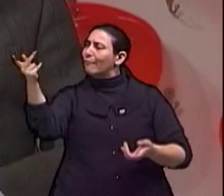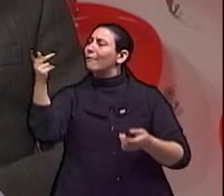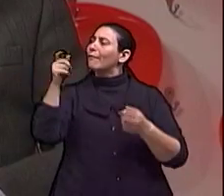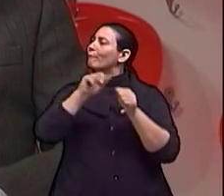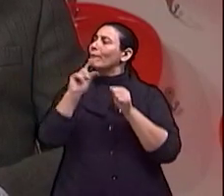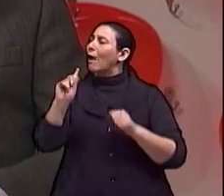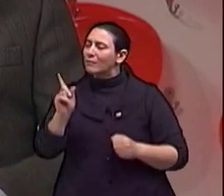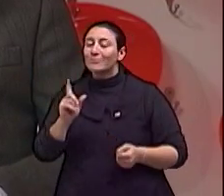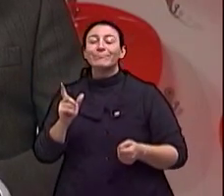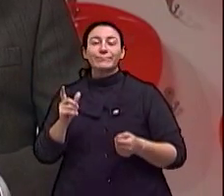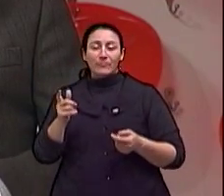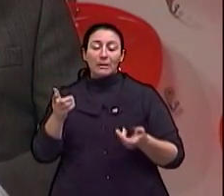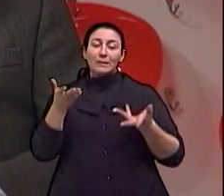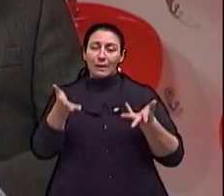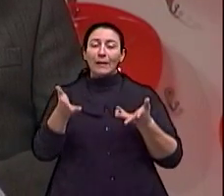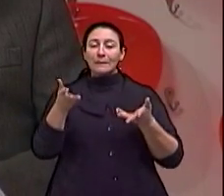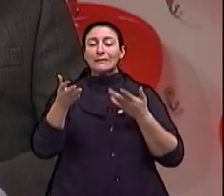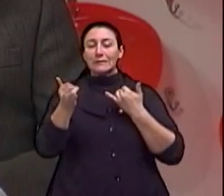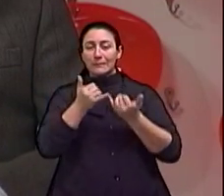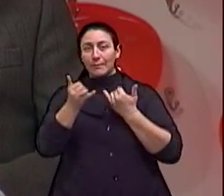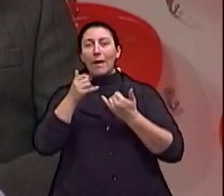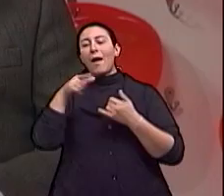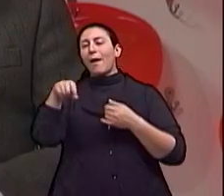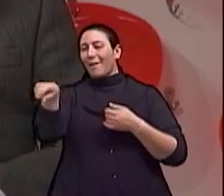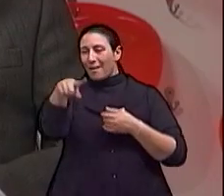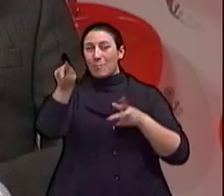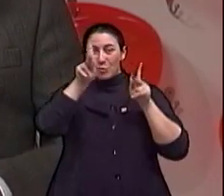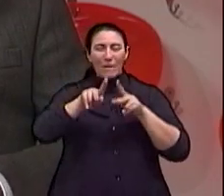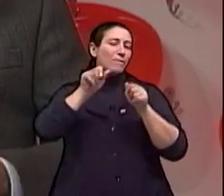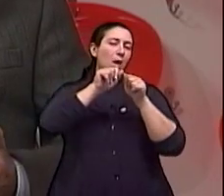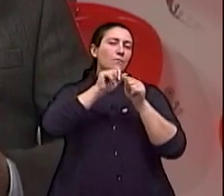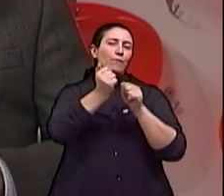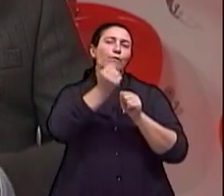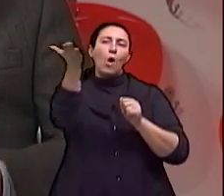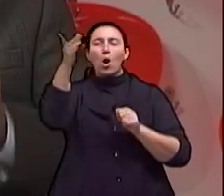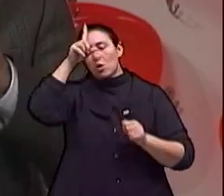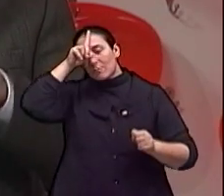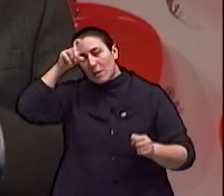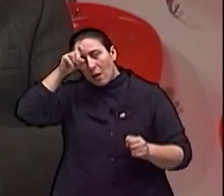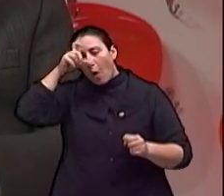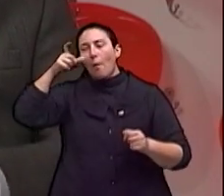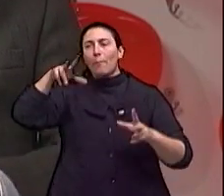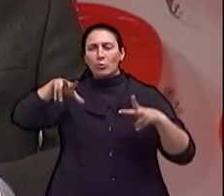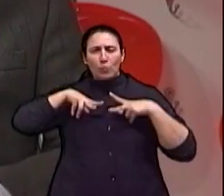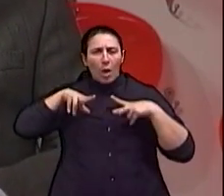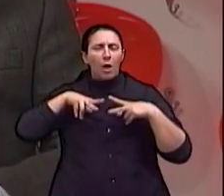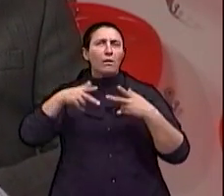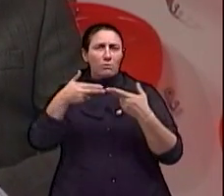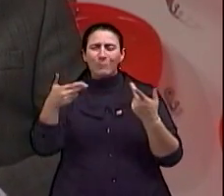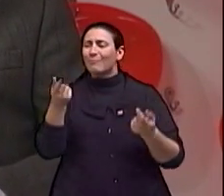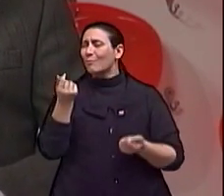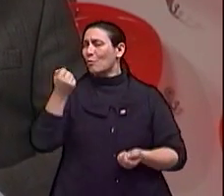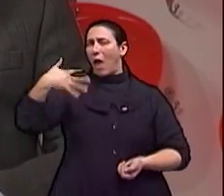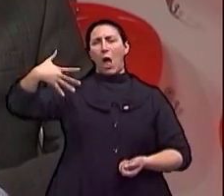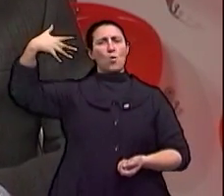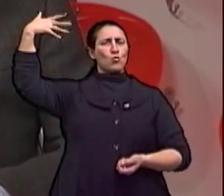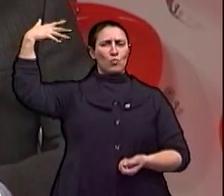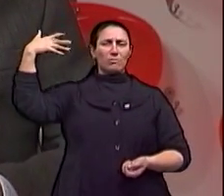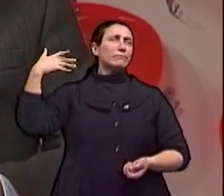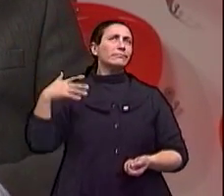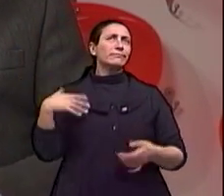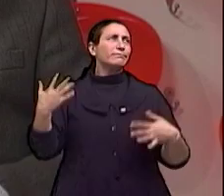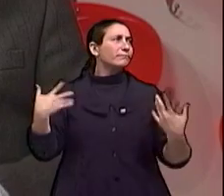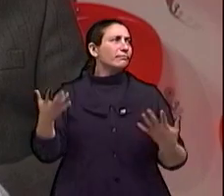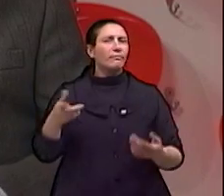fora do Hospital de Clínicas em hospitais particulares, né, incluindo os honorários médicos e tal, o custo é muito alto, em torno de